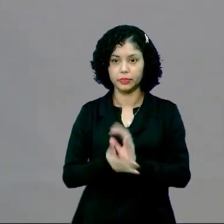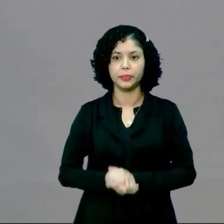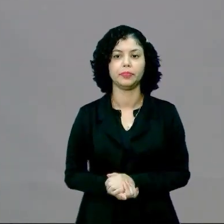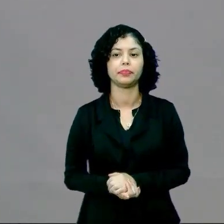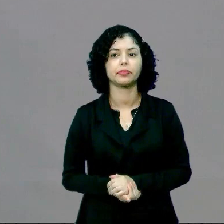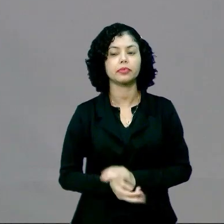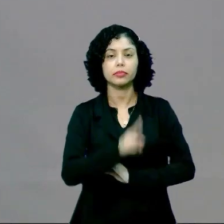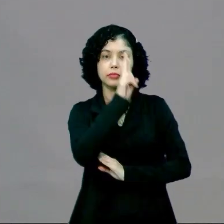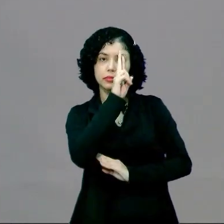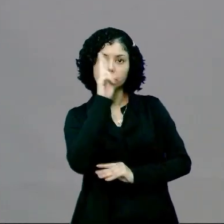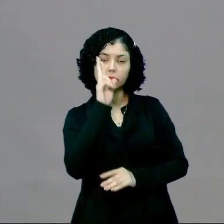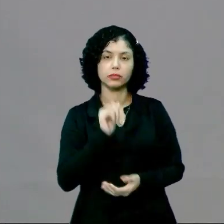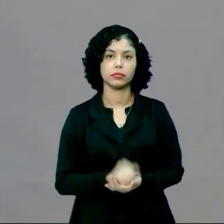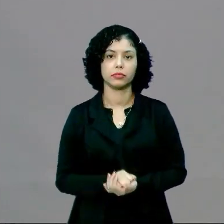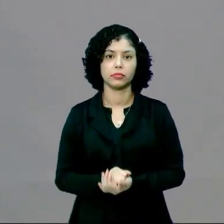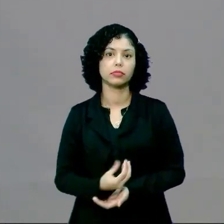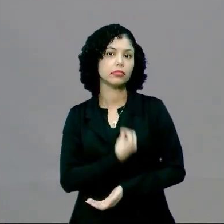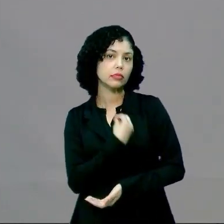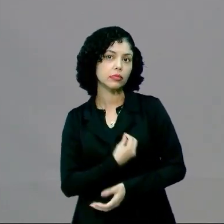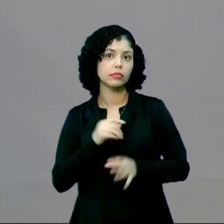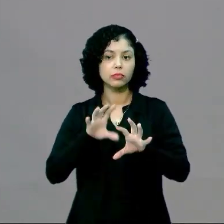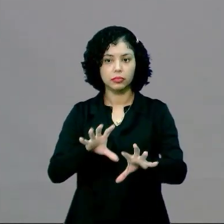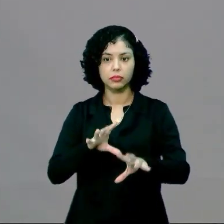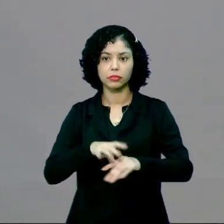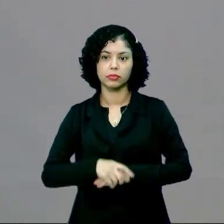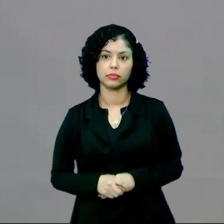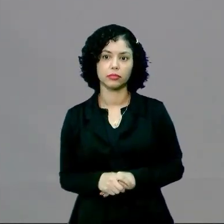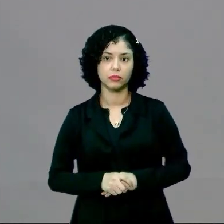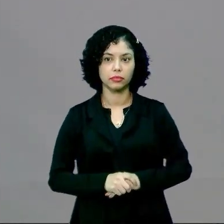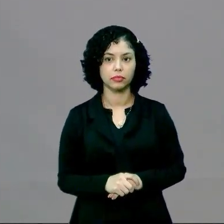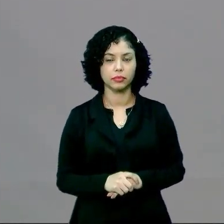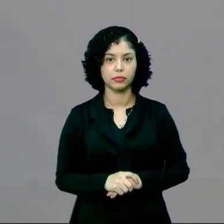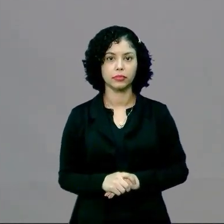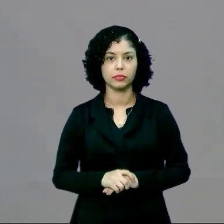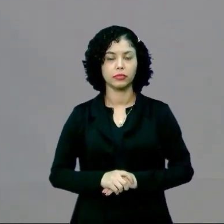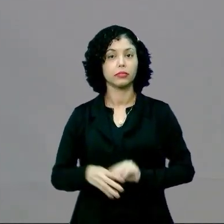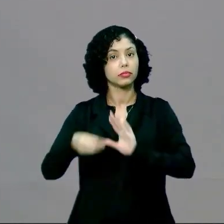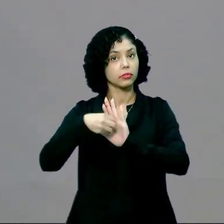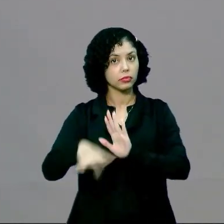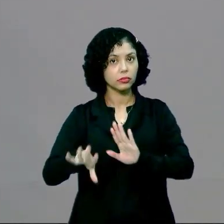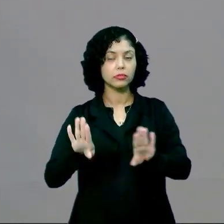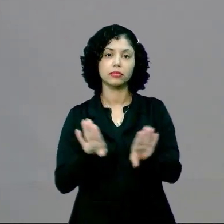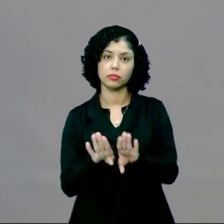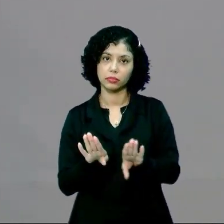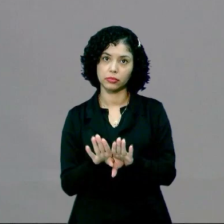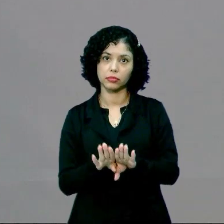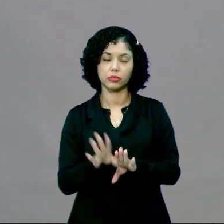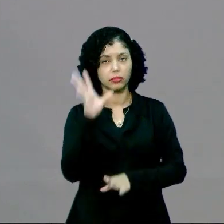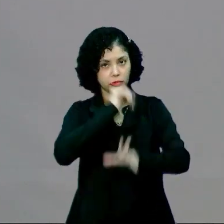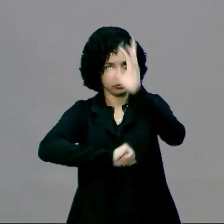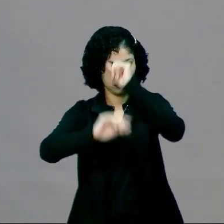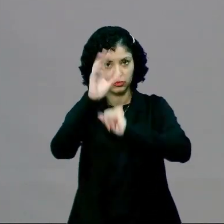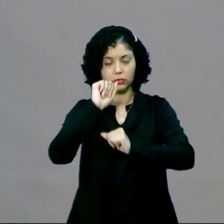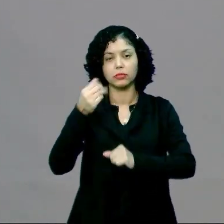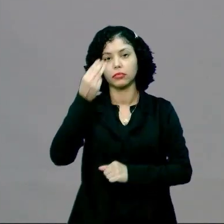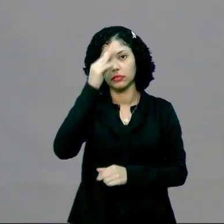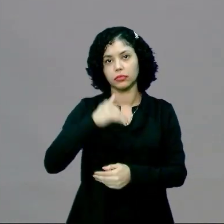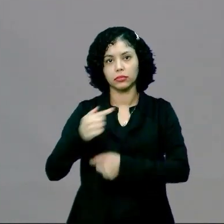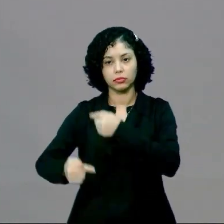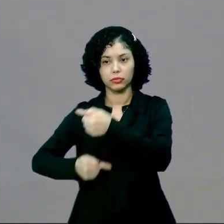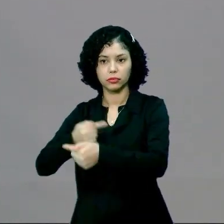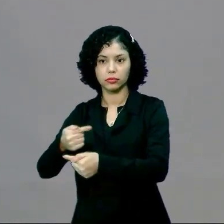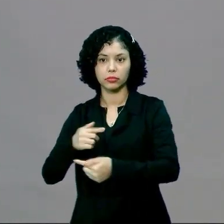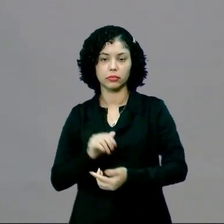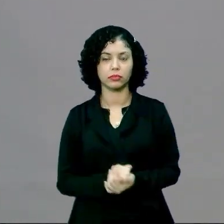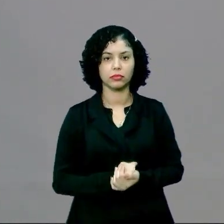E a história, ela vive disso, ela vive dessa transmissão de conhecimento e de memória de uma geração